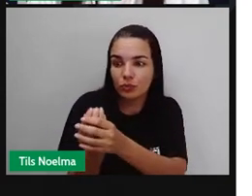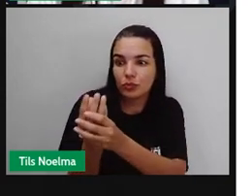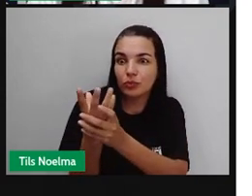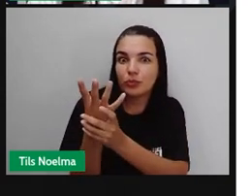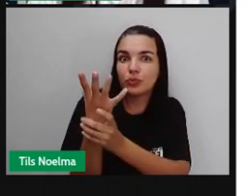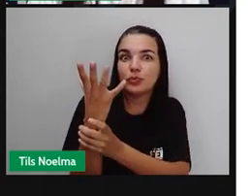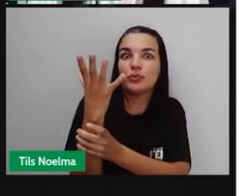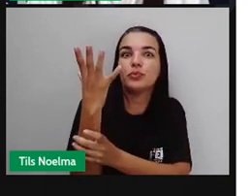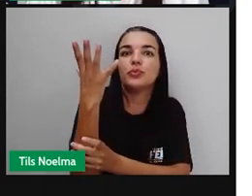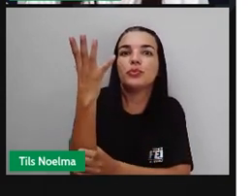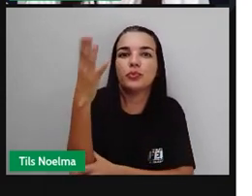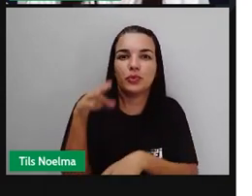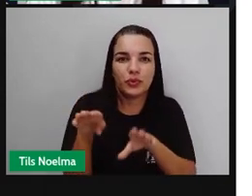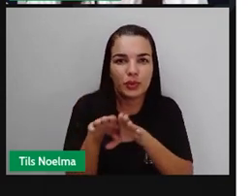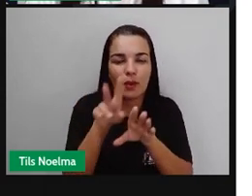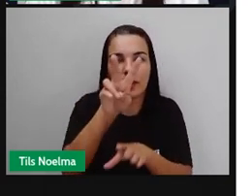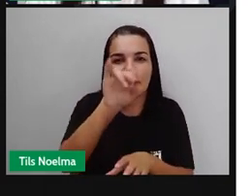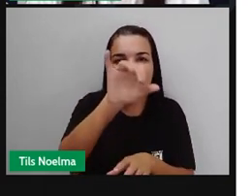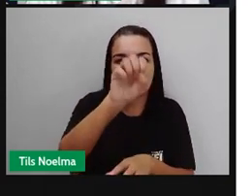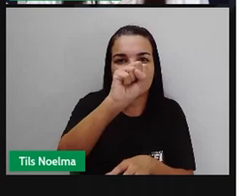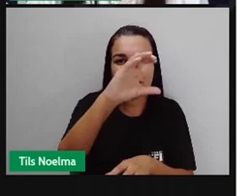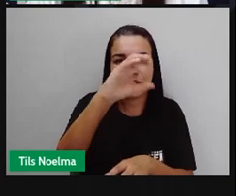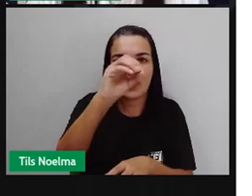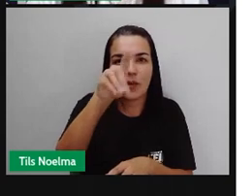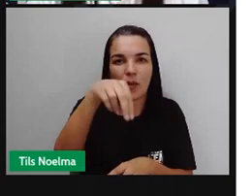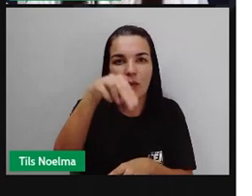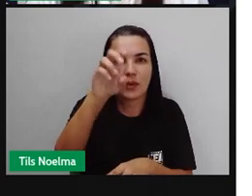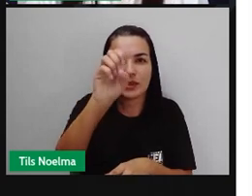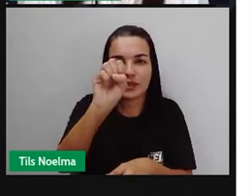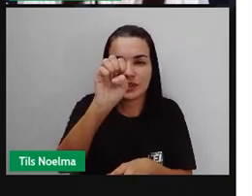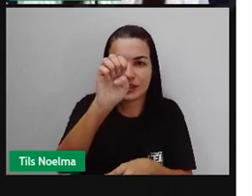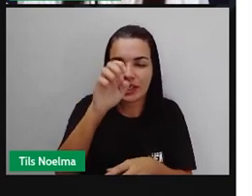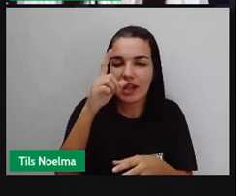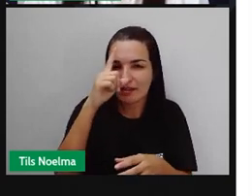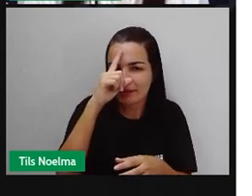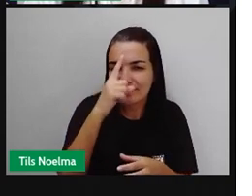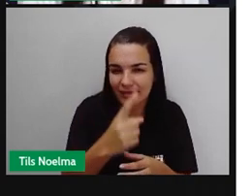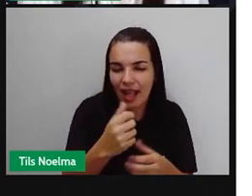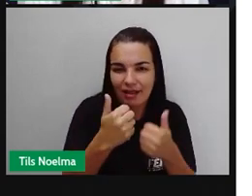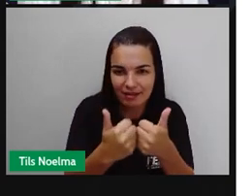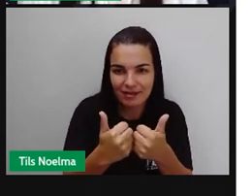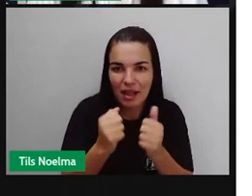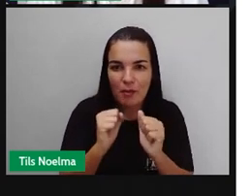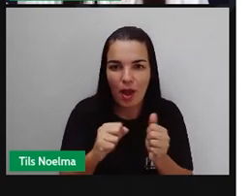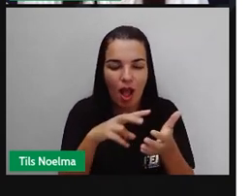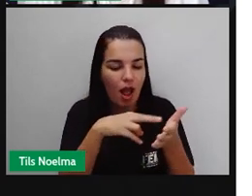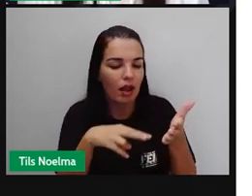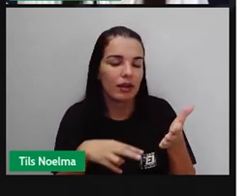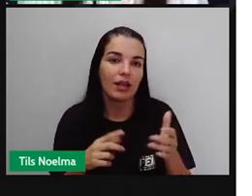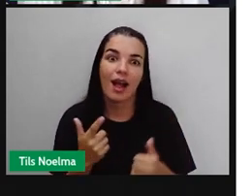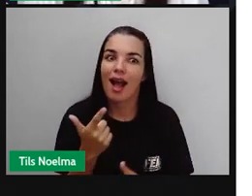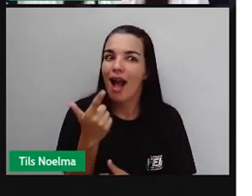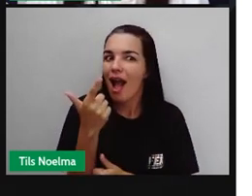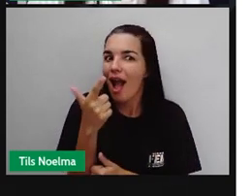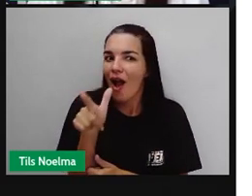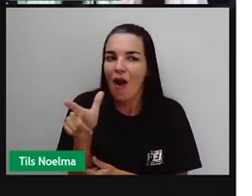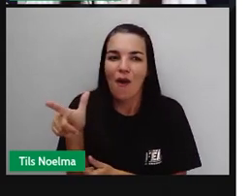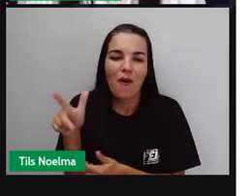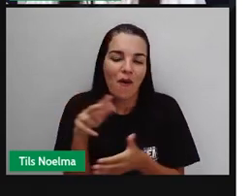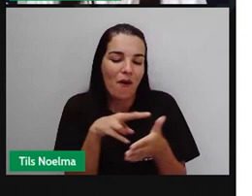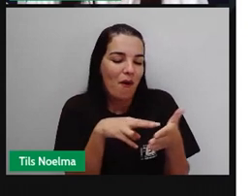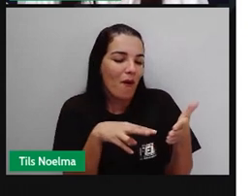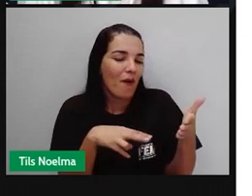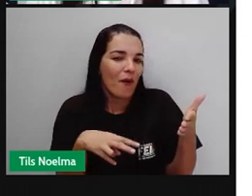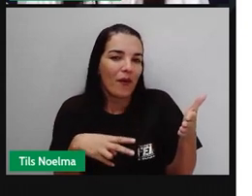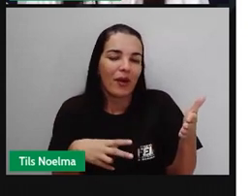criados aí, certo? Então, super indico esse livro. Outro livro também que eu indico pra